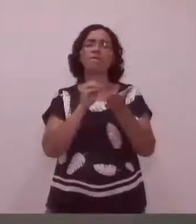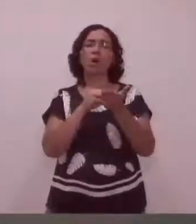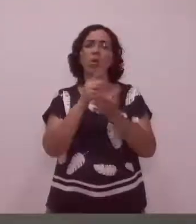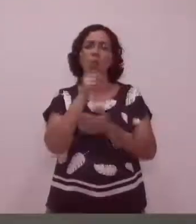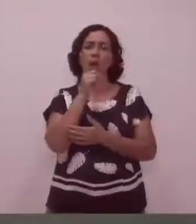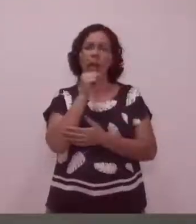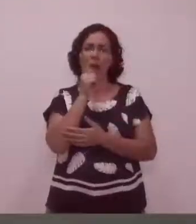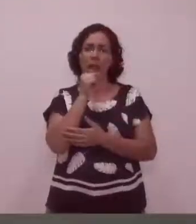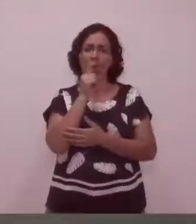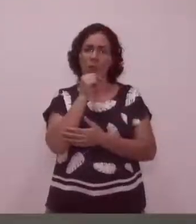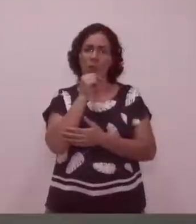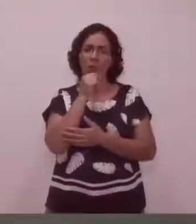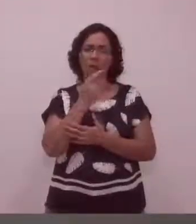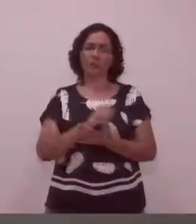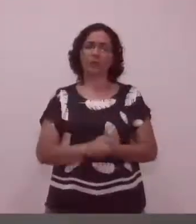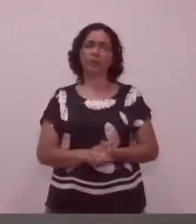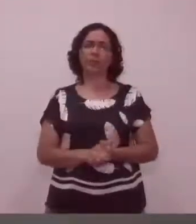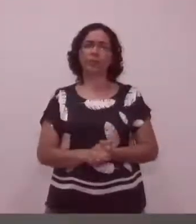Aceita que dói menos.